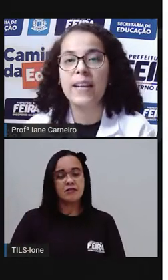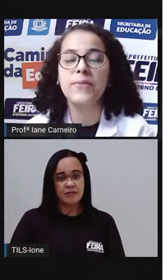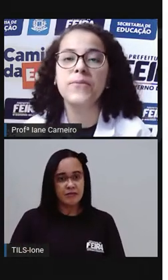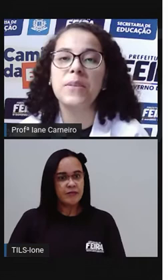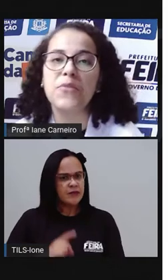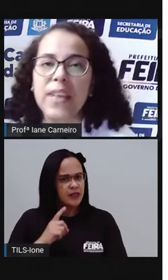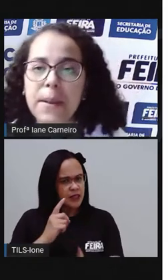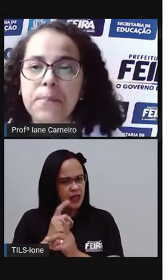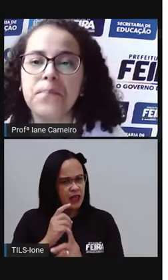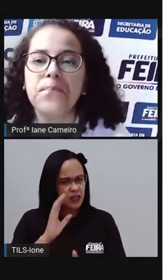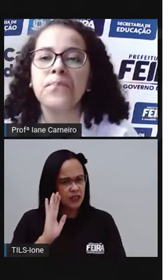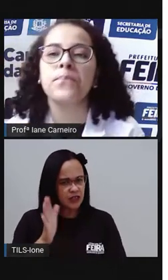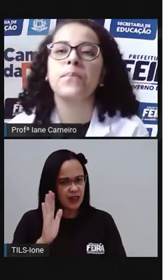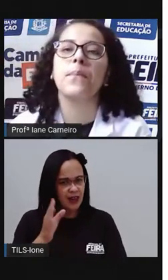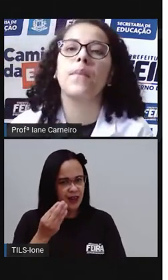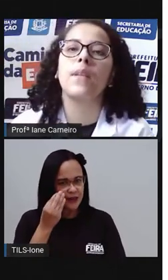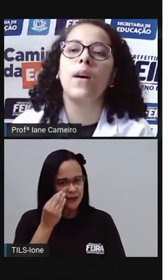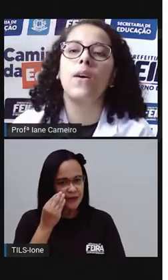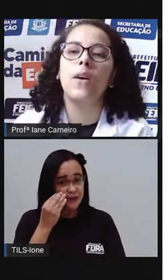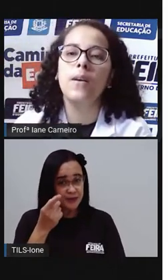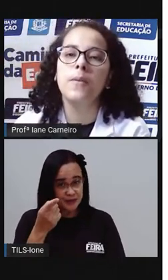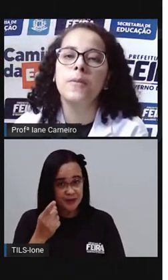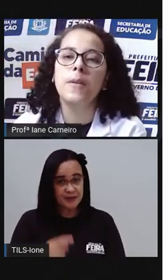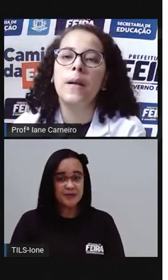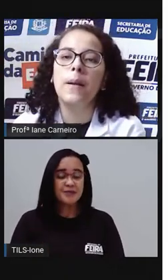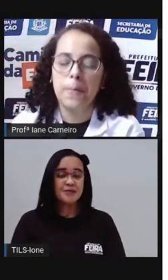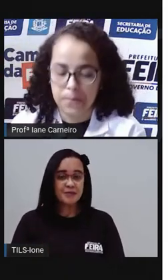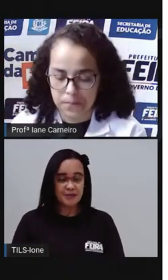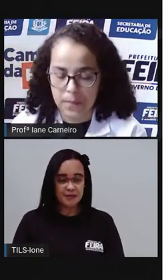Acharam? Vamos ver. Ó.